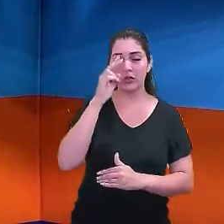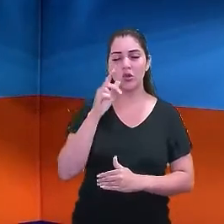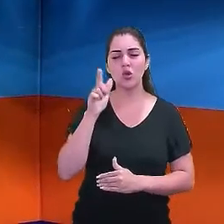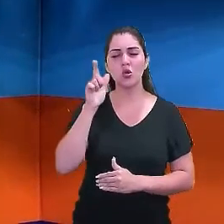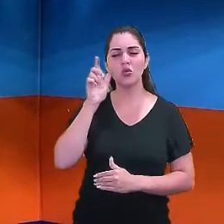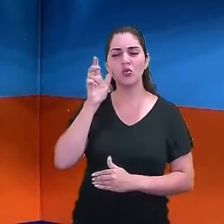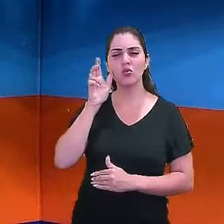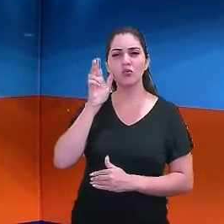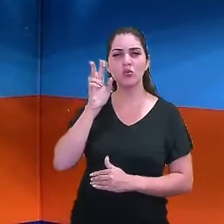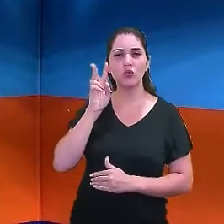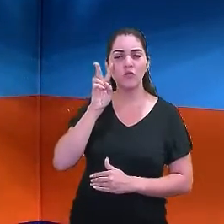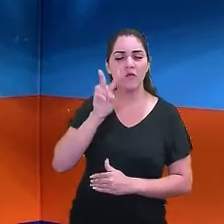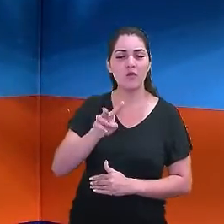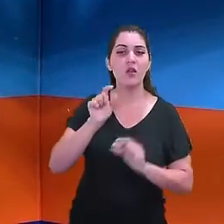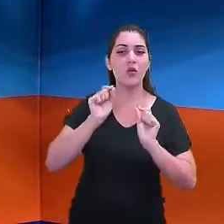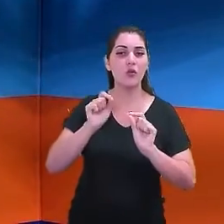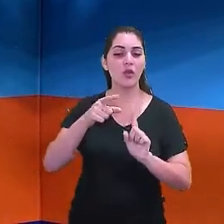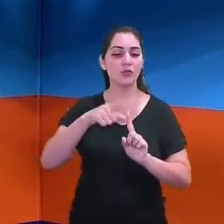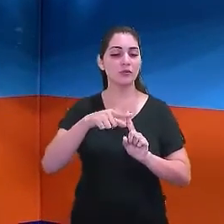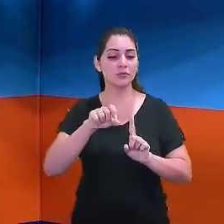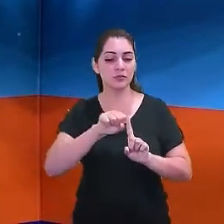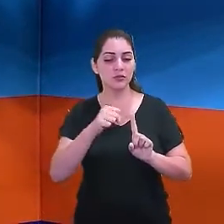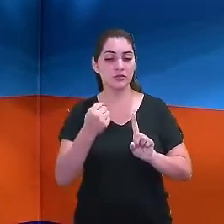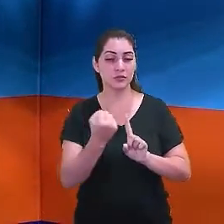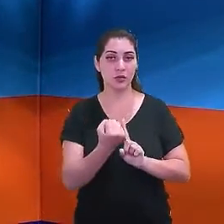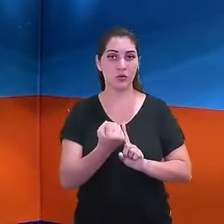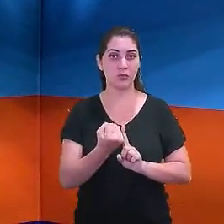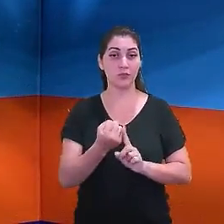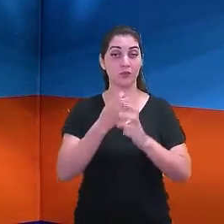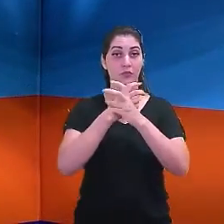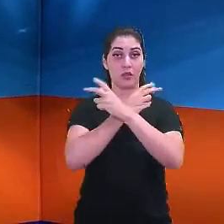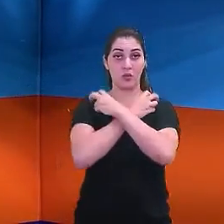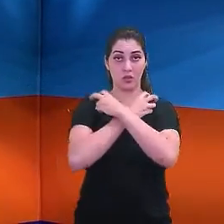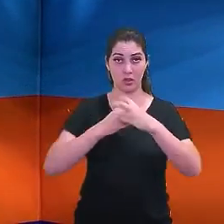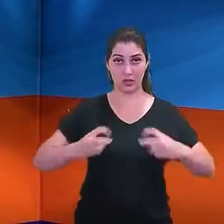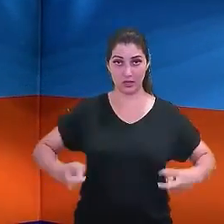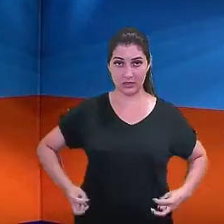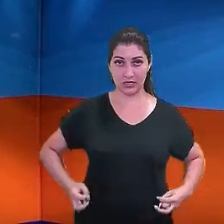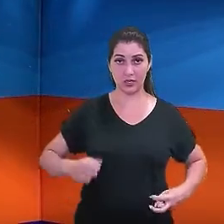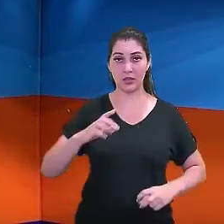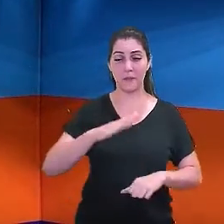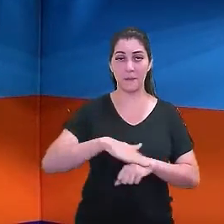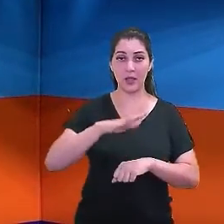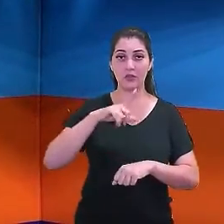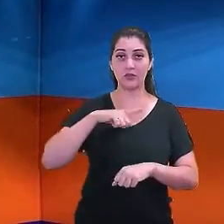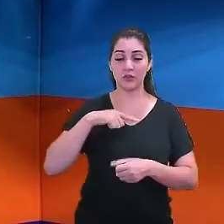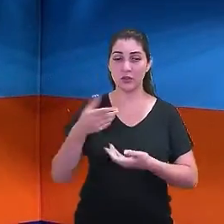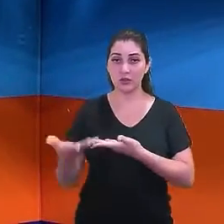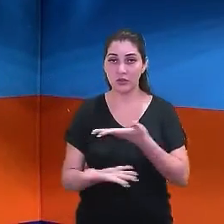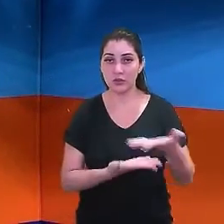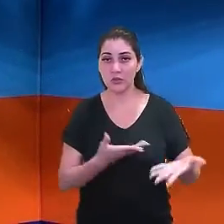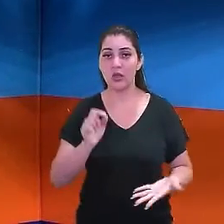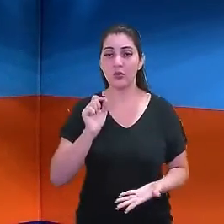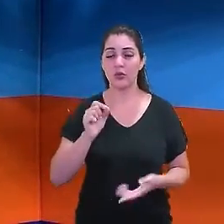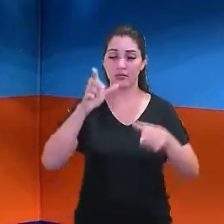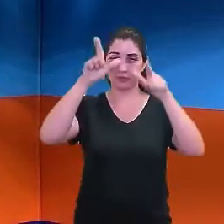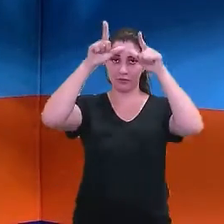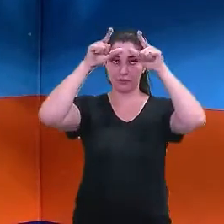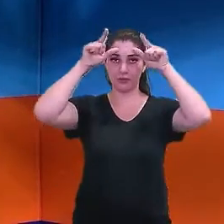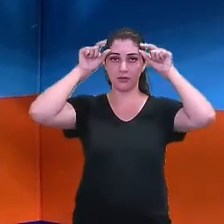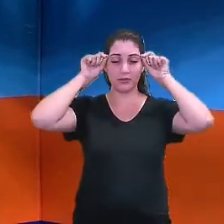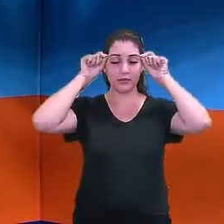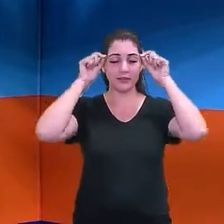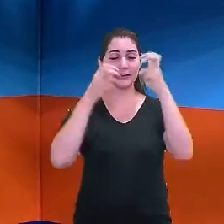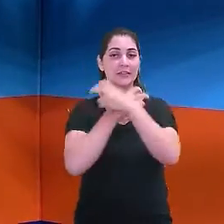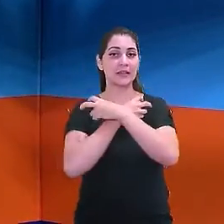questões sociais. Então, o cangaceiro que mais fez parte da nossa história, e mais conhecemos é o que? é Lampião, e